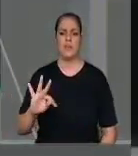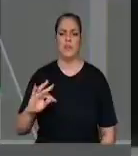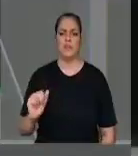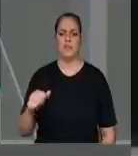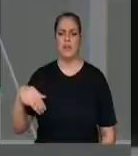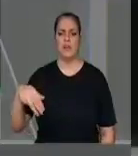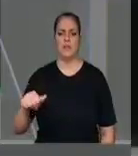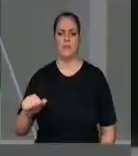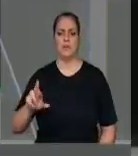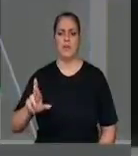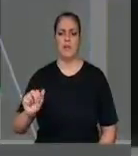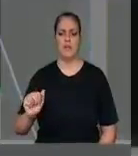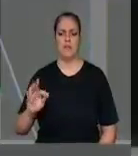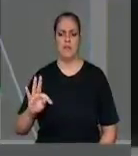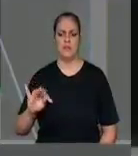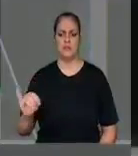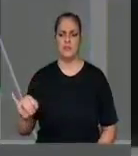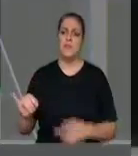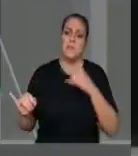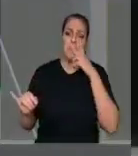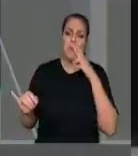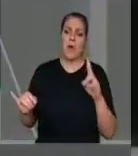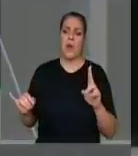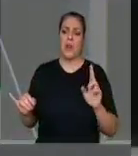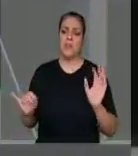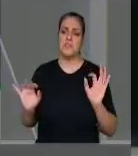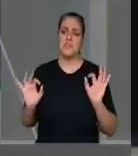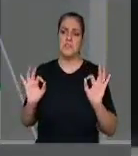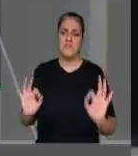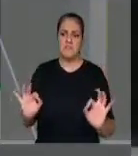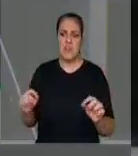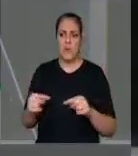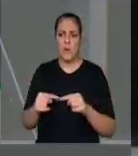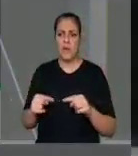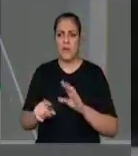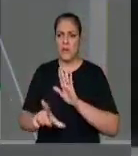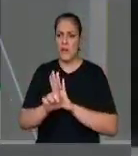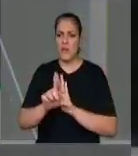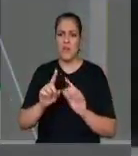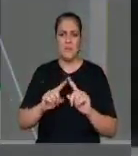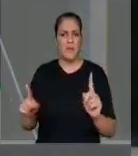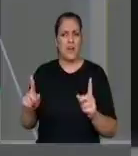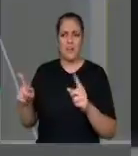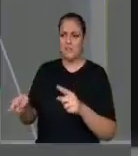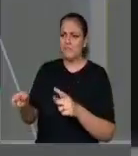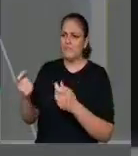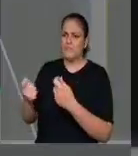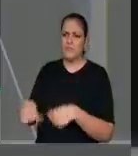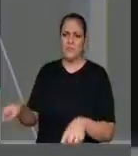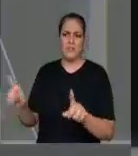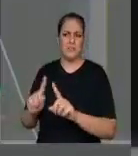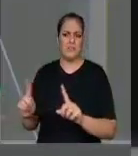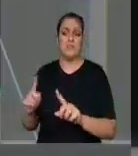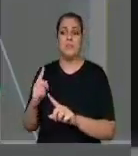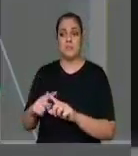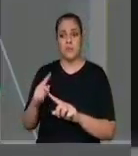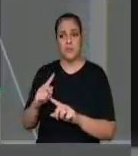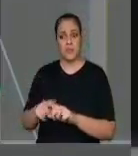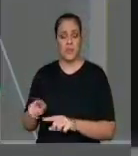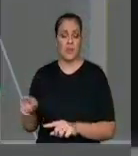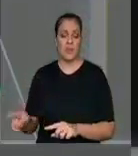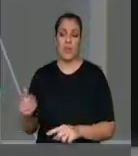porém totalmente desnecessário no momento como esse que nós estamos vivendo no nosso país, onde ele